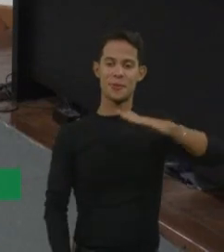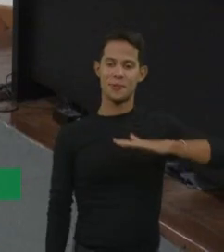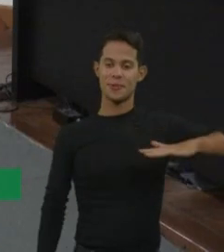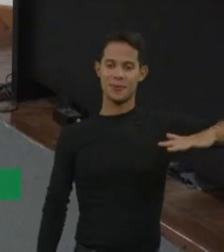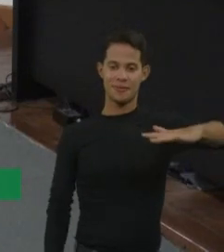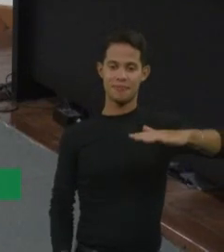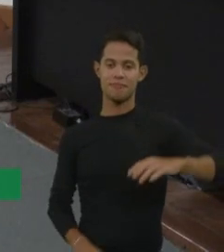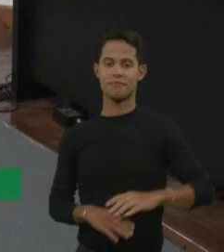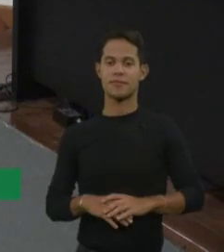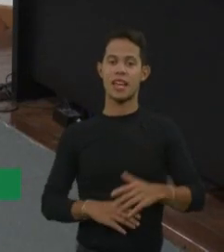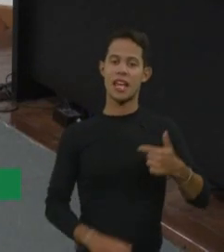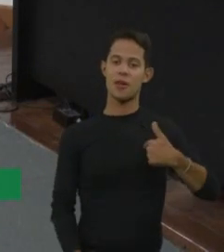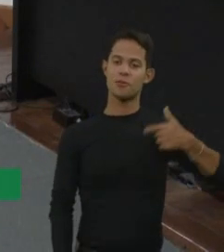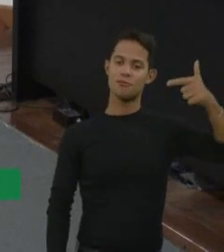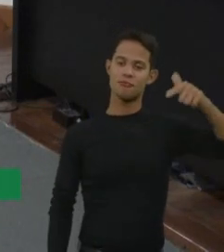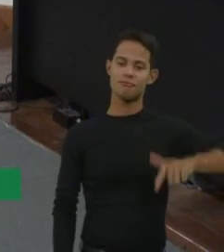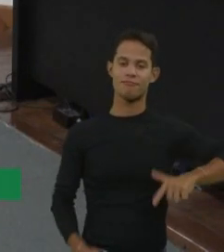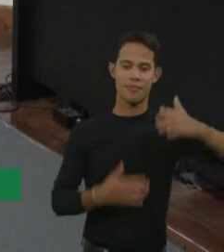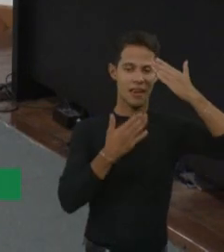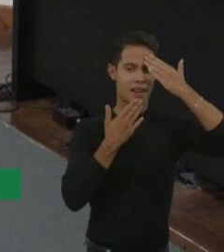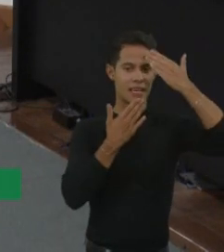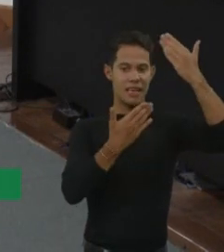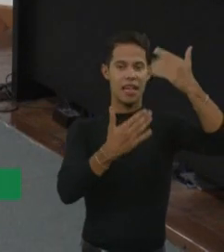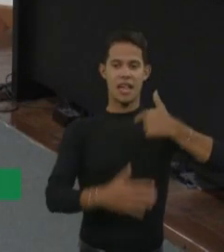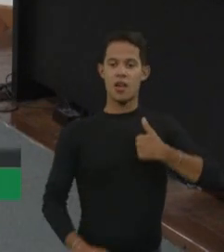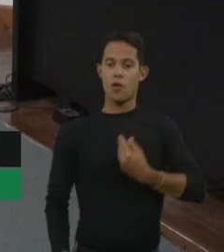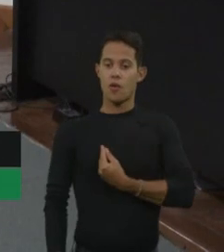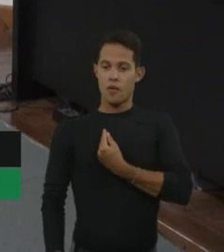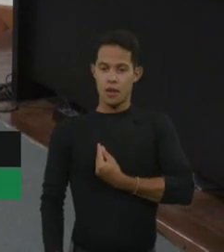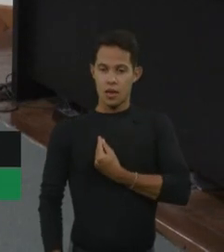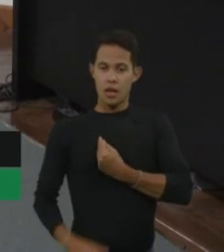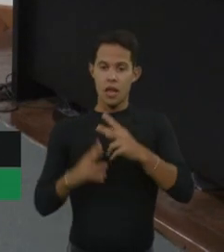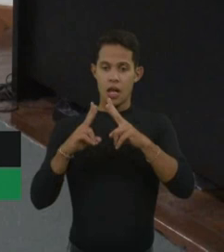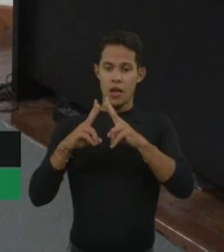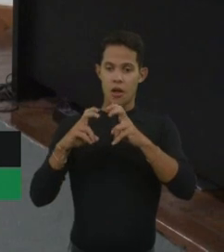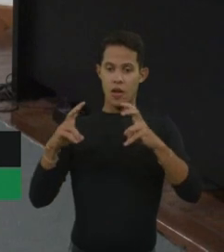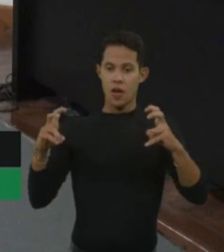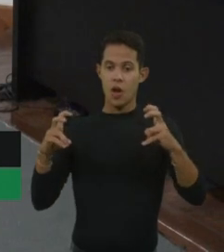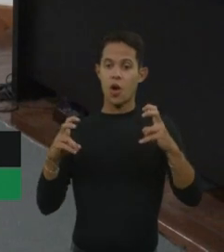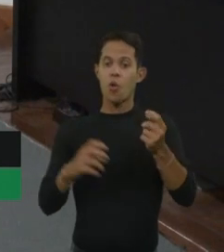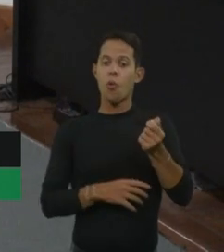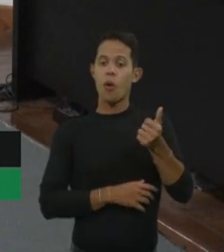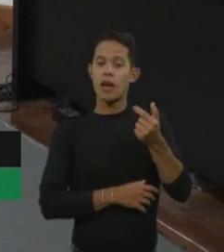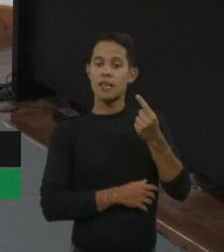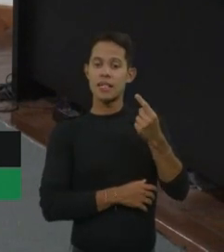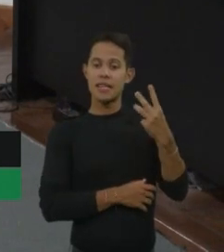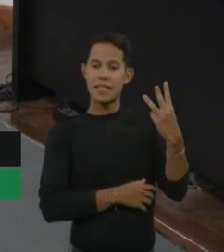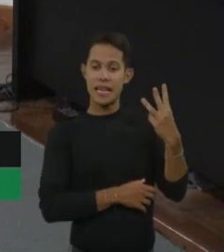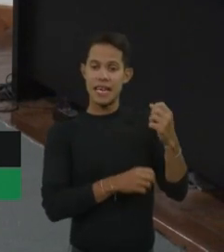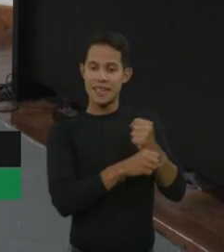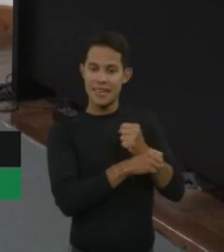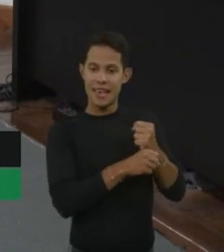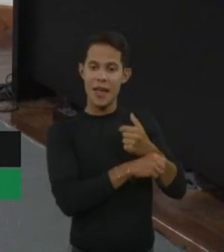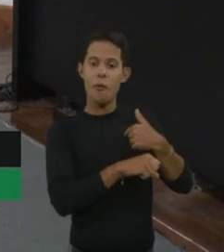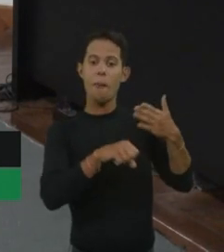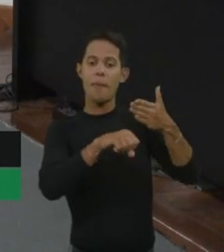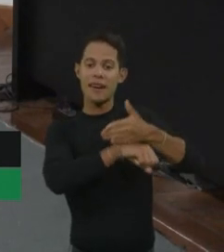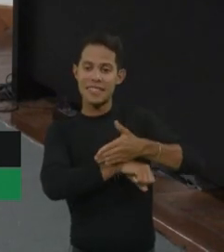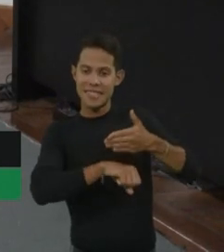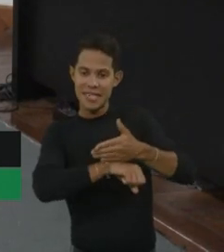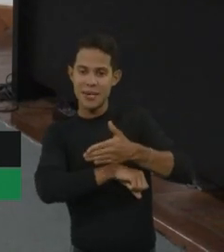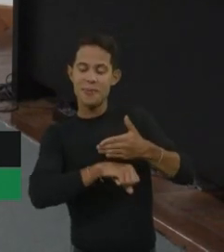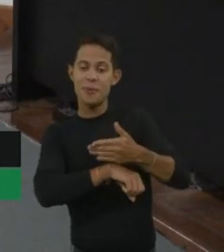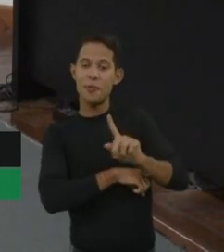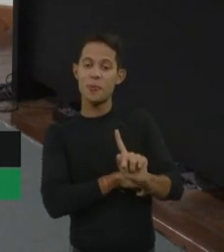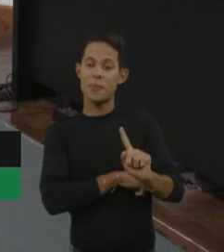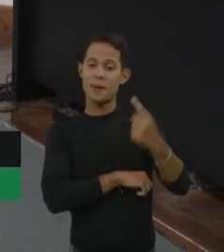super agradeço estar aqui. Estou em Floripa quase 13 anos. Eu participo desde o primeiro, então estou muito feliz em estar